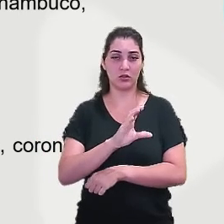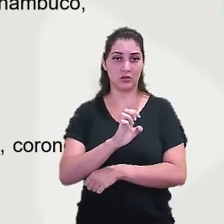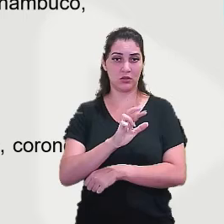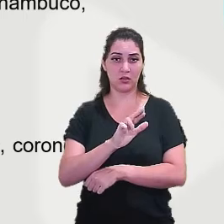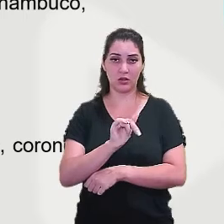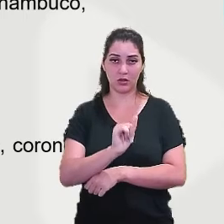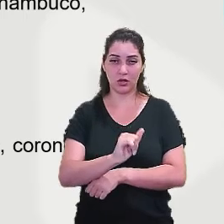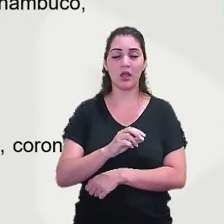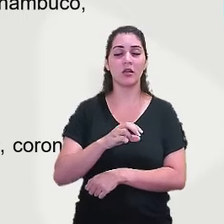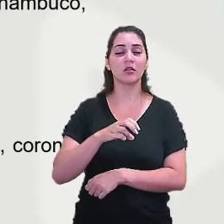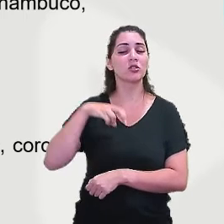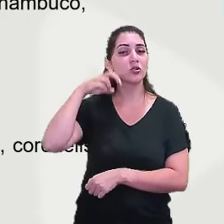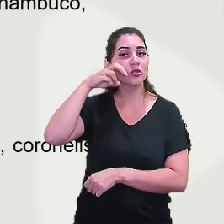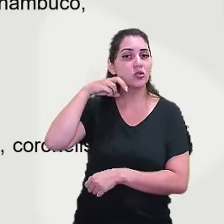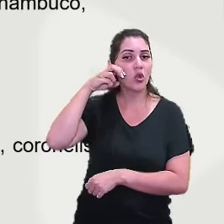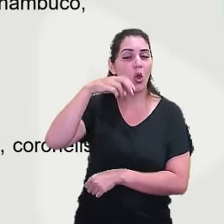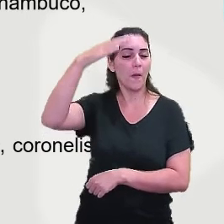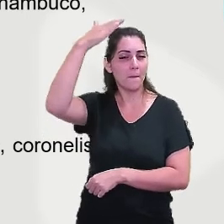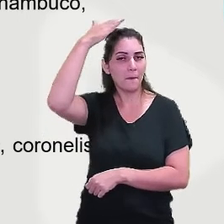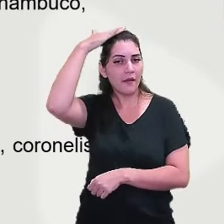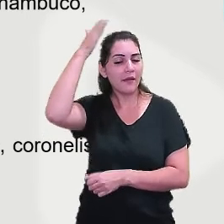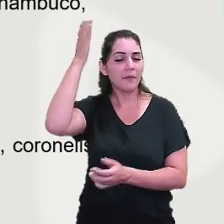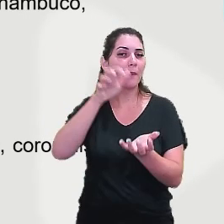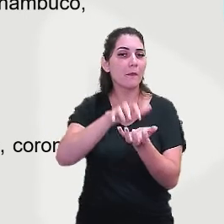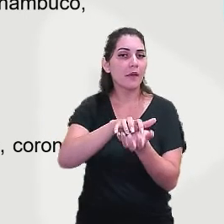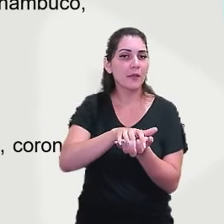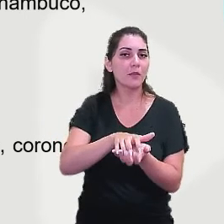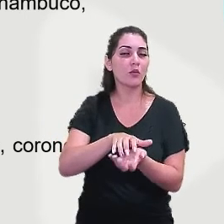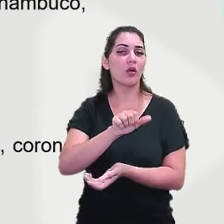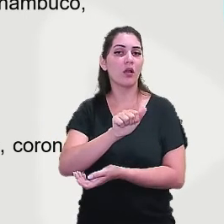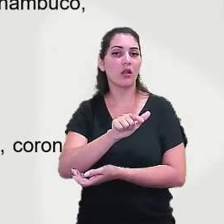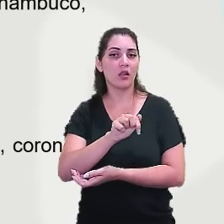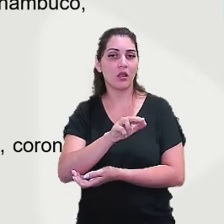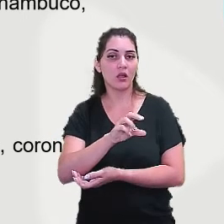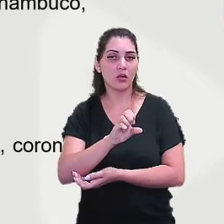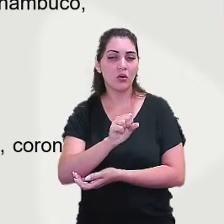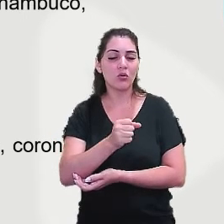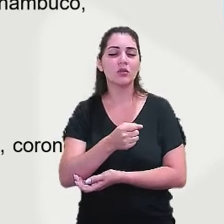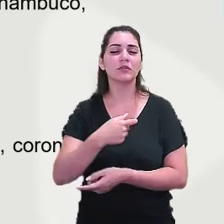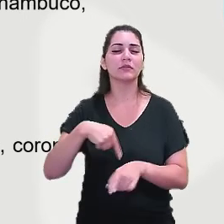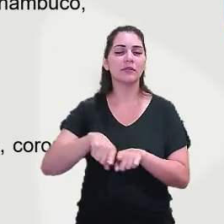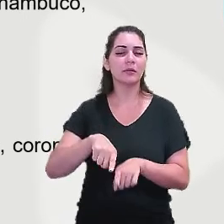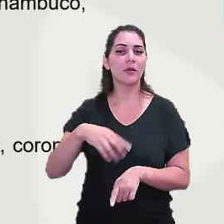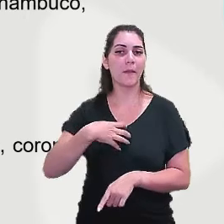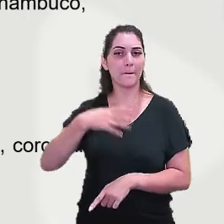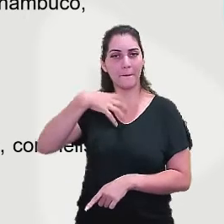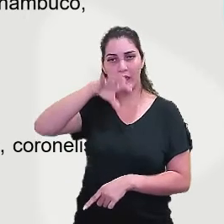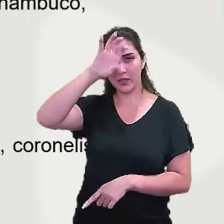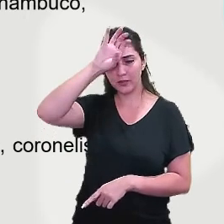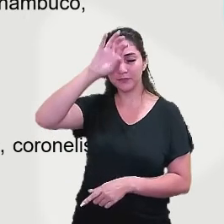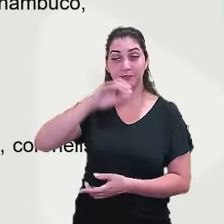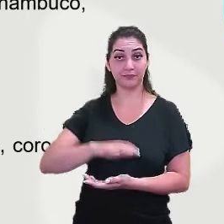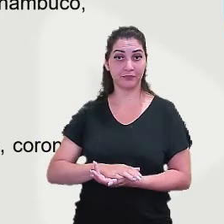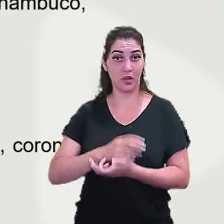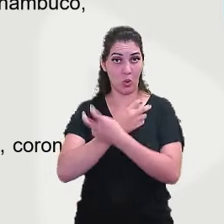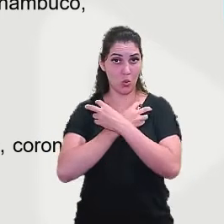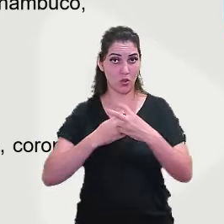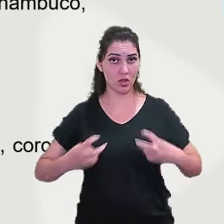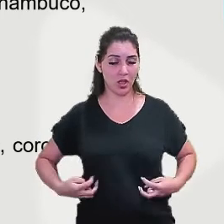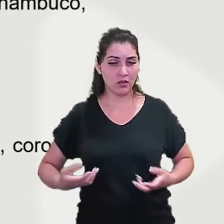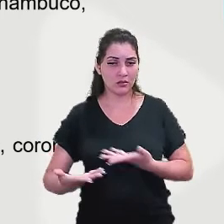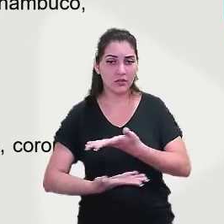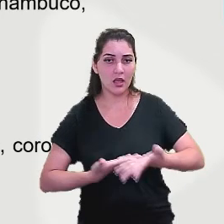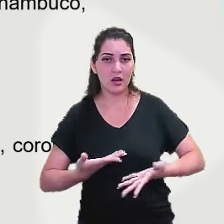do Norte, Paraíba, Pernambuco, Alagoas, Segipe e Bahia. O cangaço está diretamente relacionado à